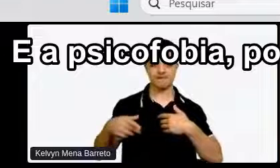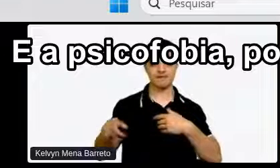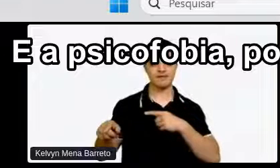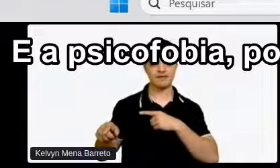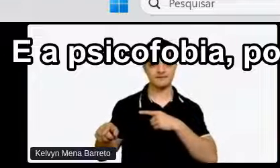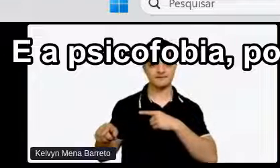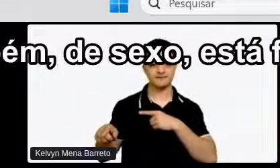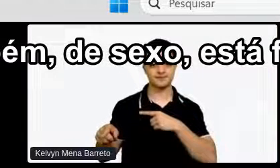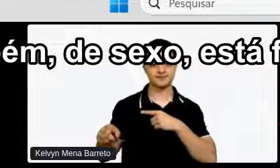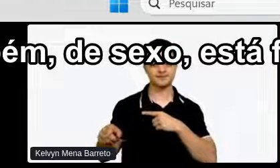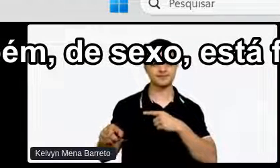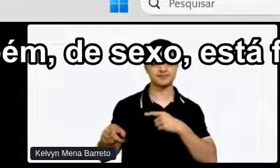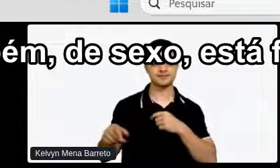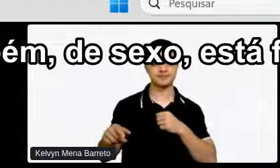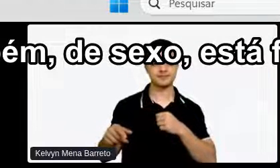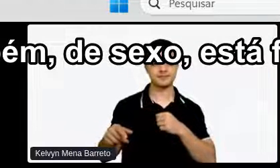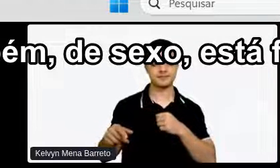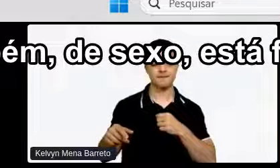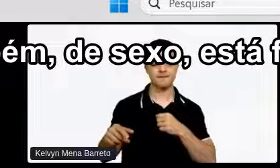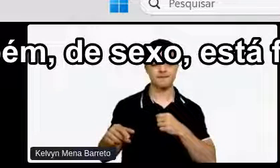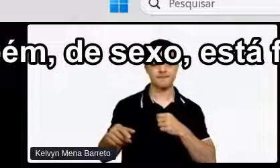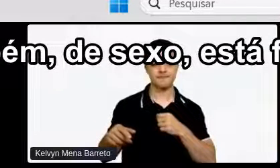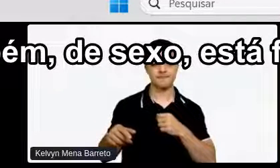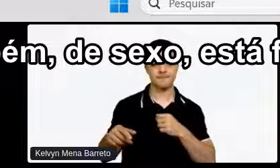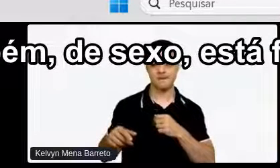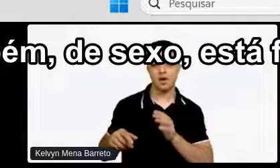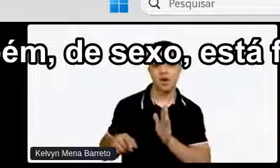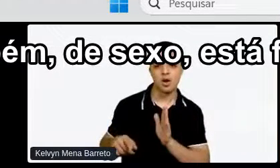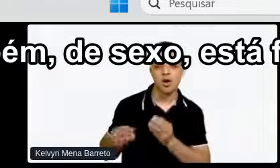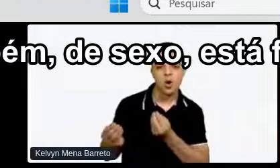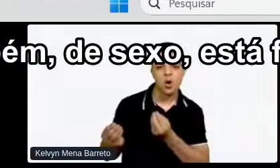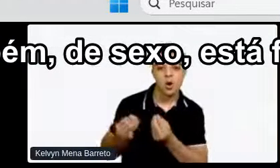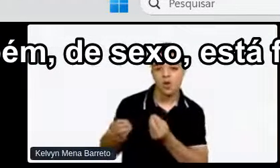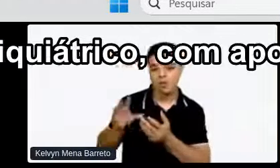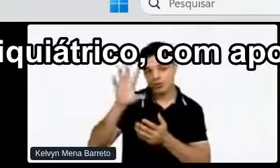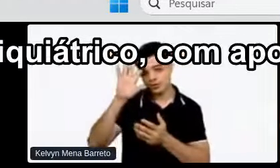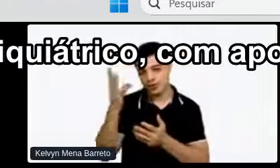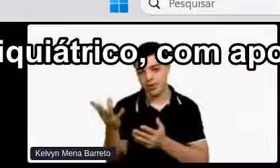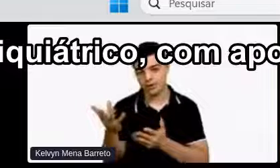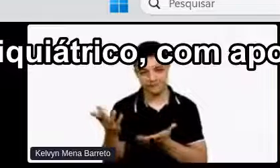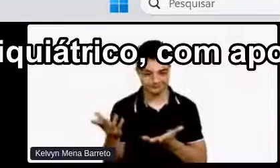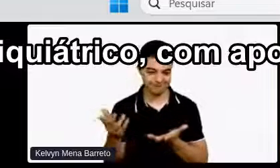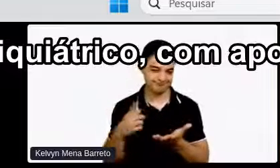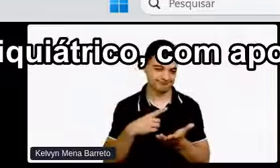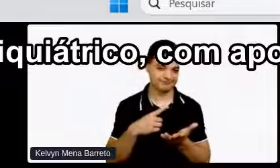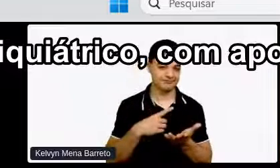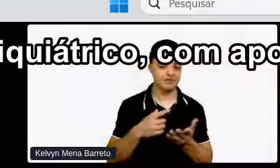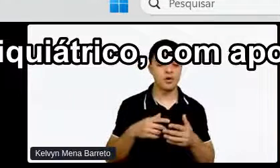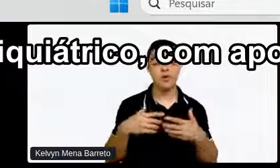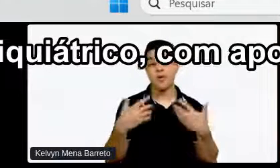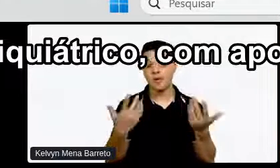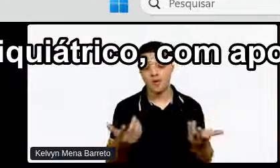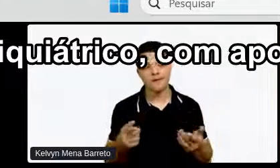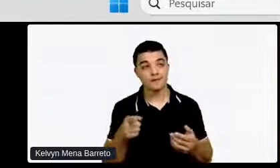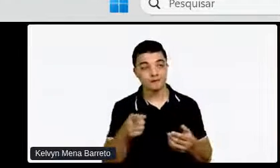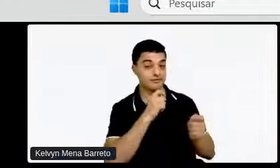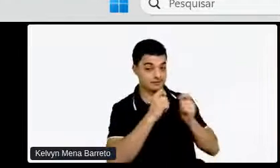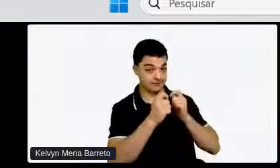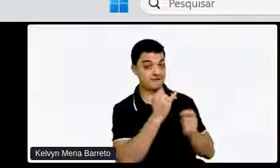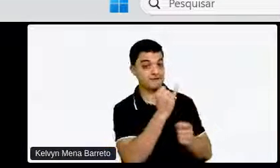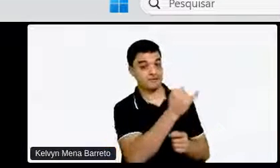psicofobia Por exemplo Assim Se você também Disser que está fazendo Tratamento psicológico Psiquiátrico Com apoio de medicamentos